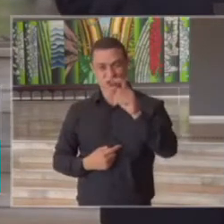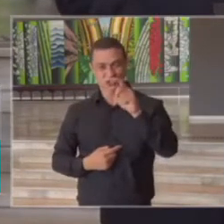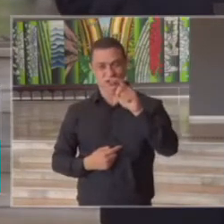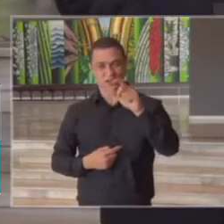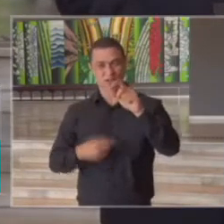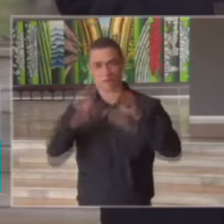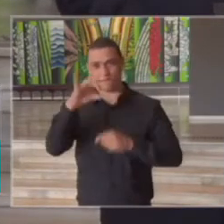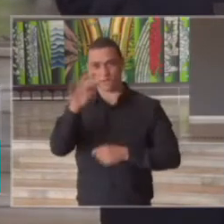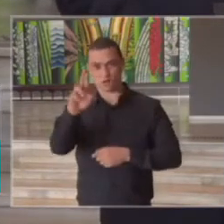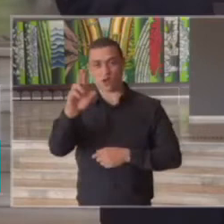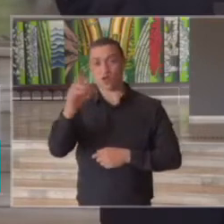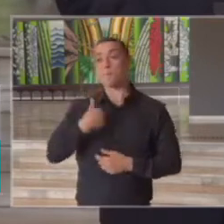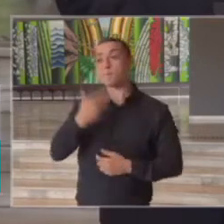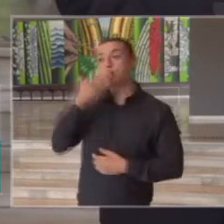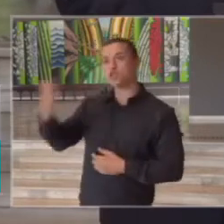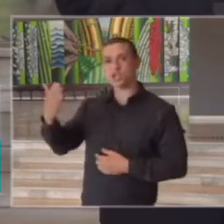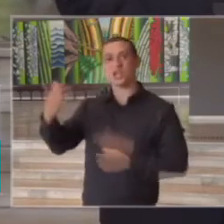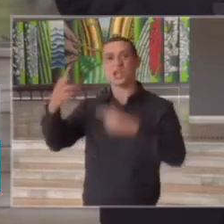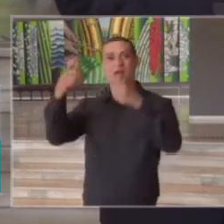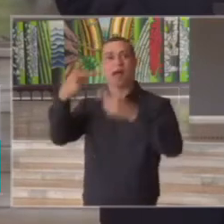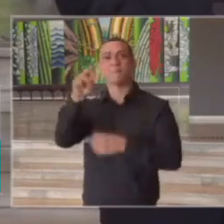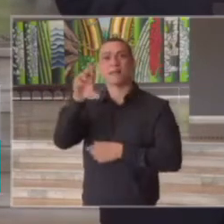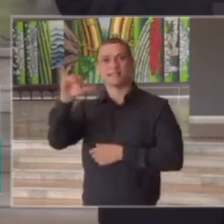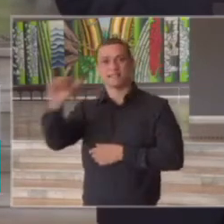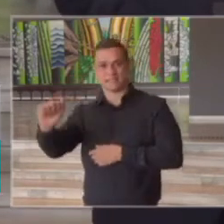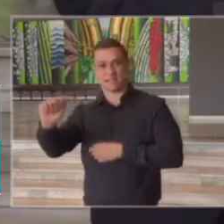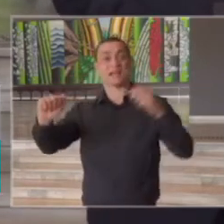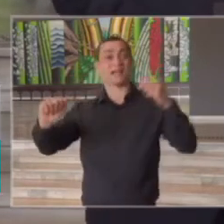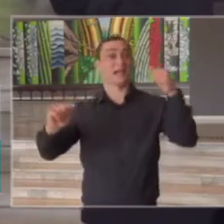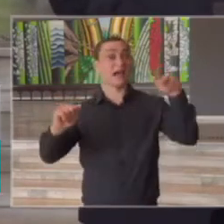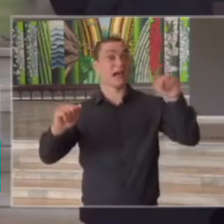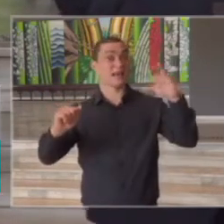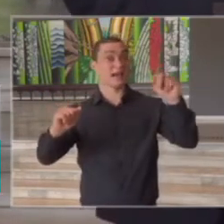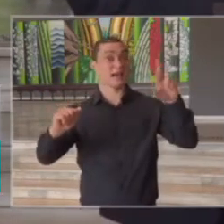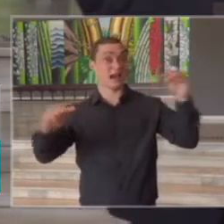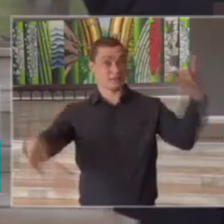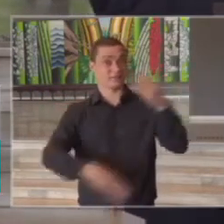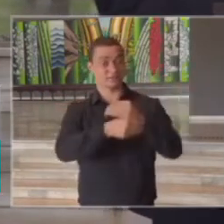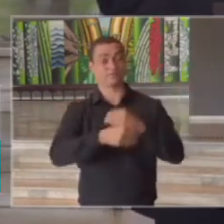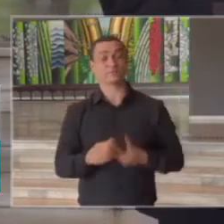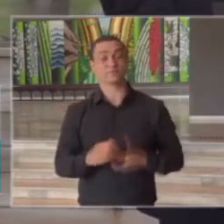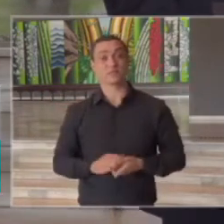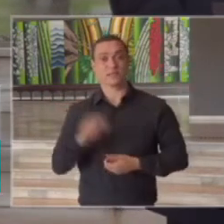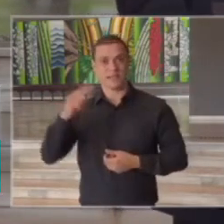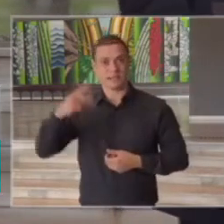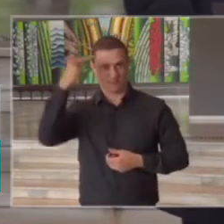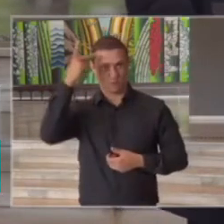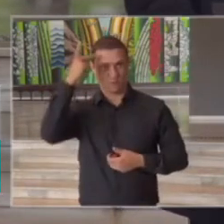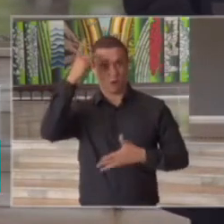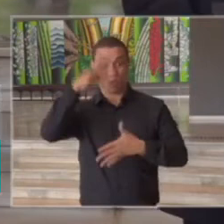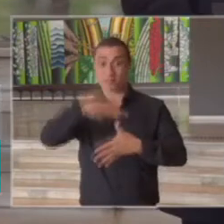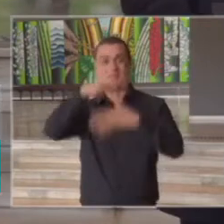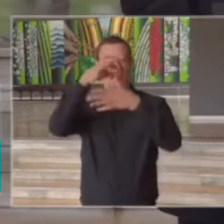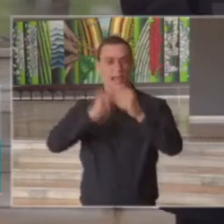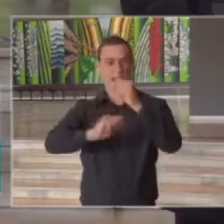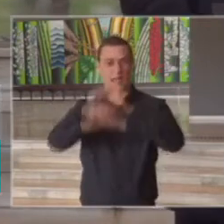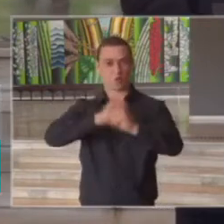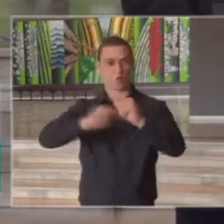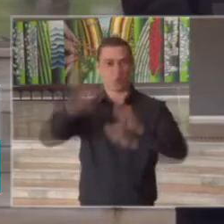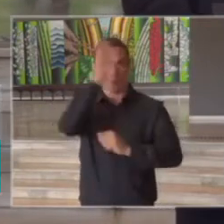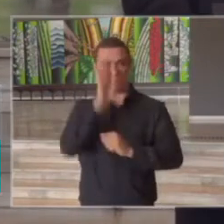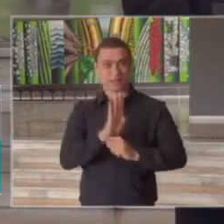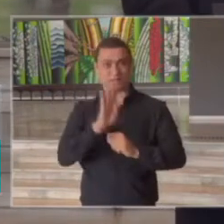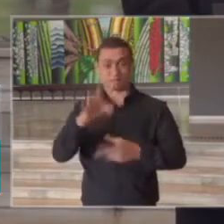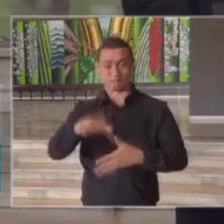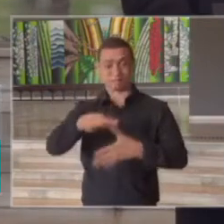vou pedir a Patrícia Ellen e Ana Carla Abrão para complementarem São Paulo lidera a economia brasileira nós temos quase